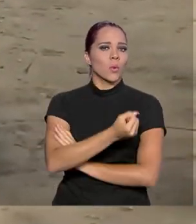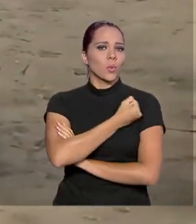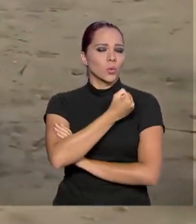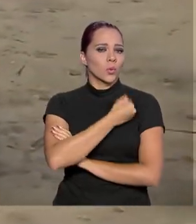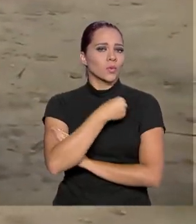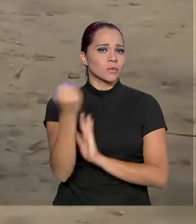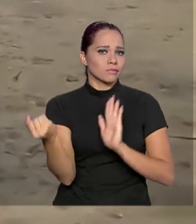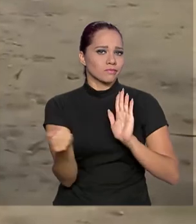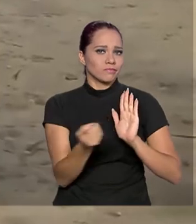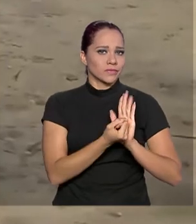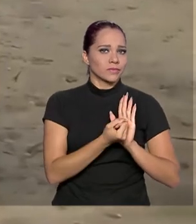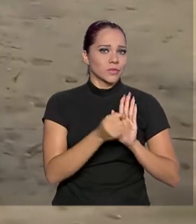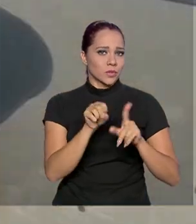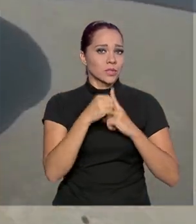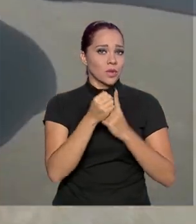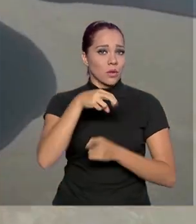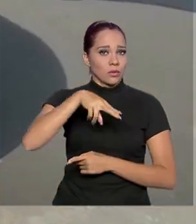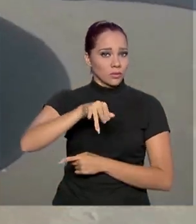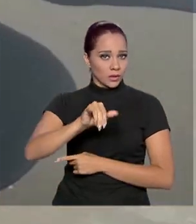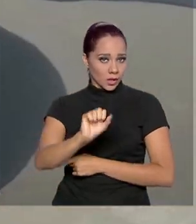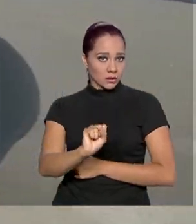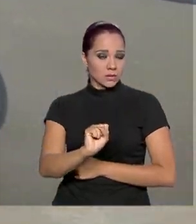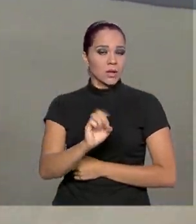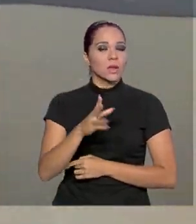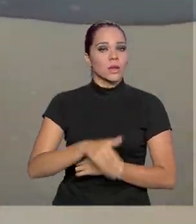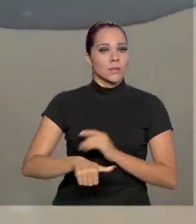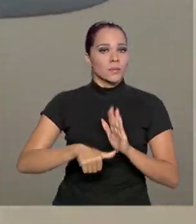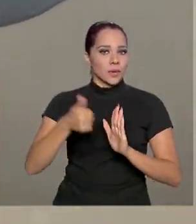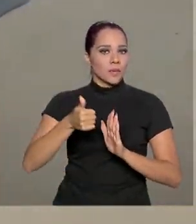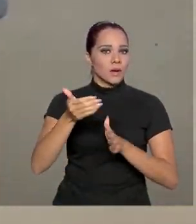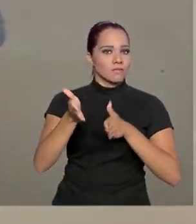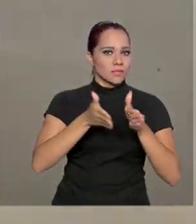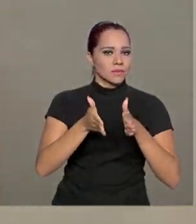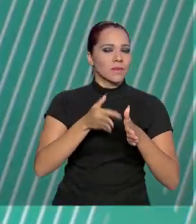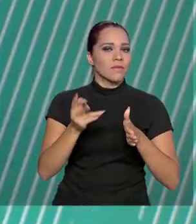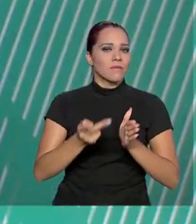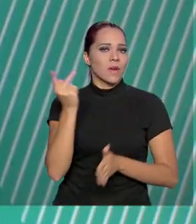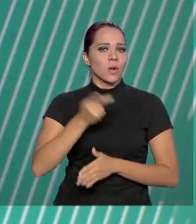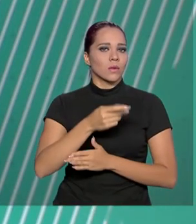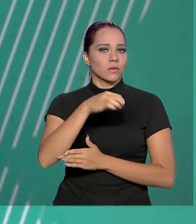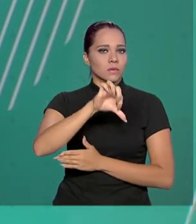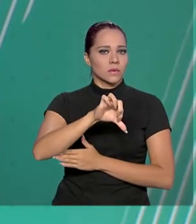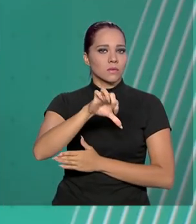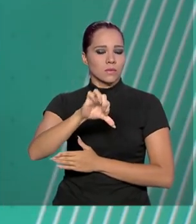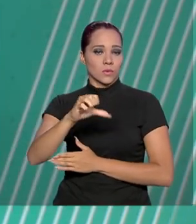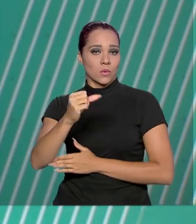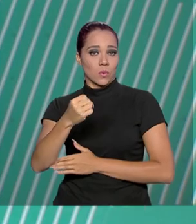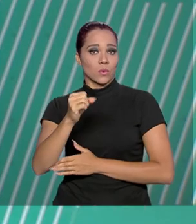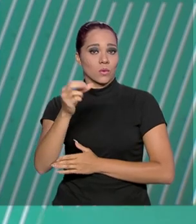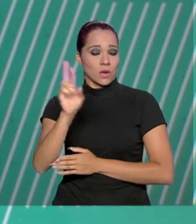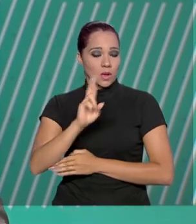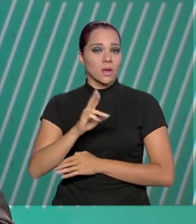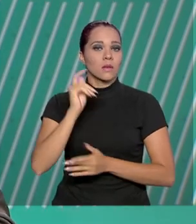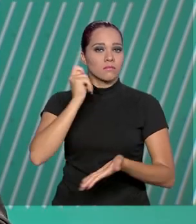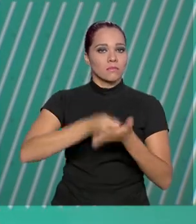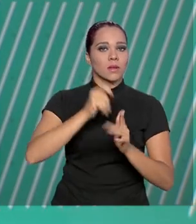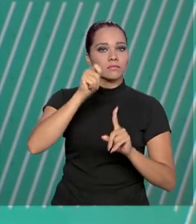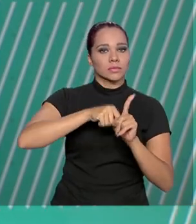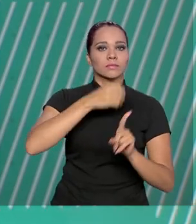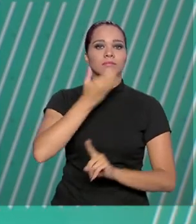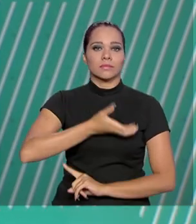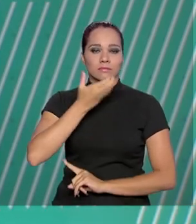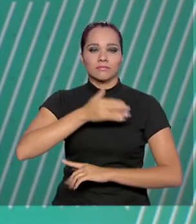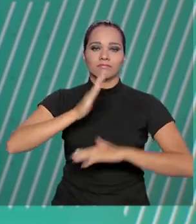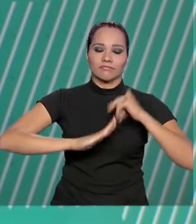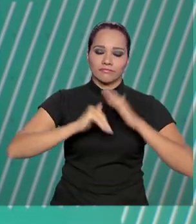Identificação Social, o NIS. A primeira parcela, no valor de R$ 998,00, foi paga em dezembro para os